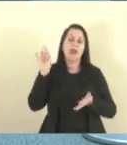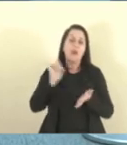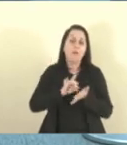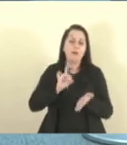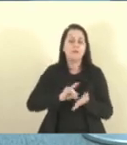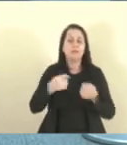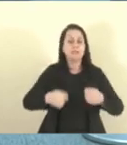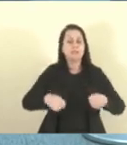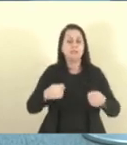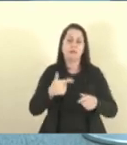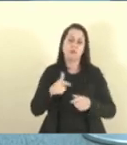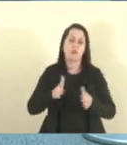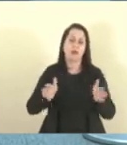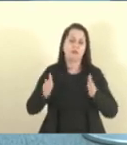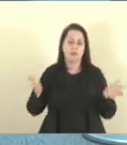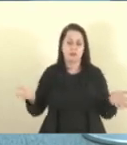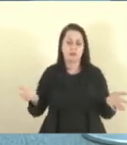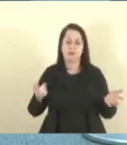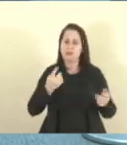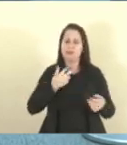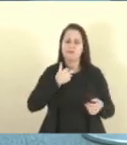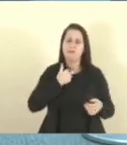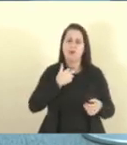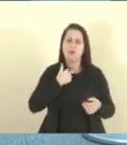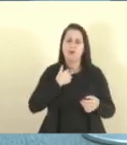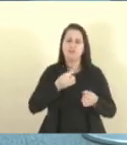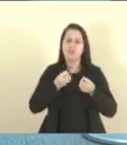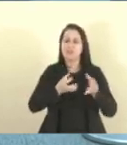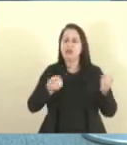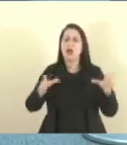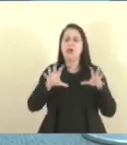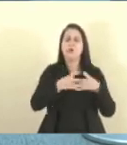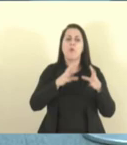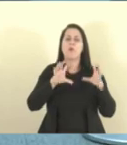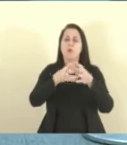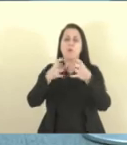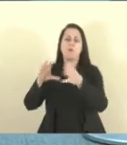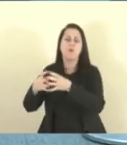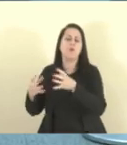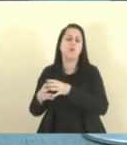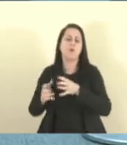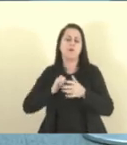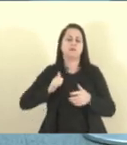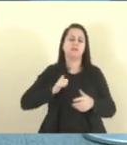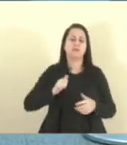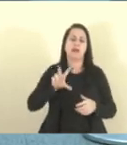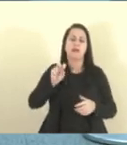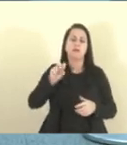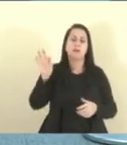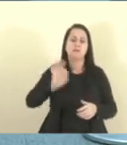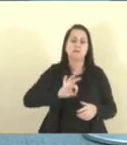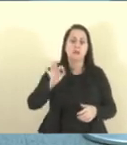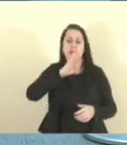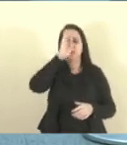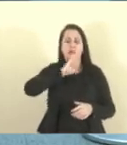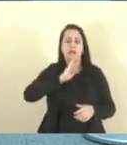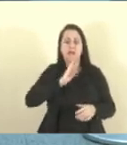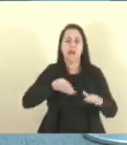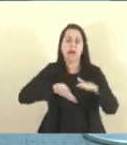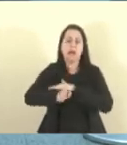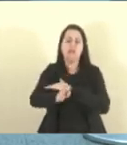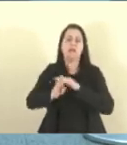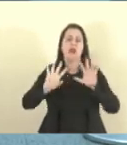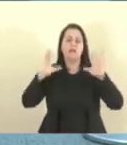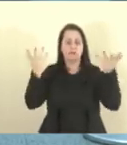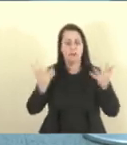acesso. Mas a gente não pode segmentar categorias para ter benefício de gratuidade ou de meia entrada. Então fica aqui